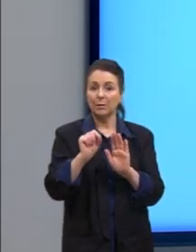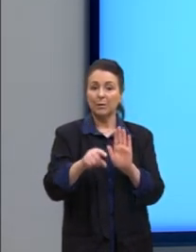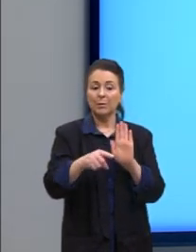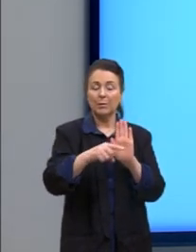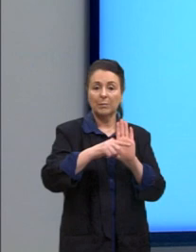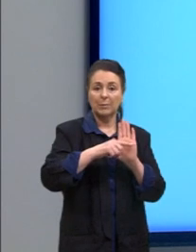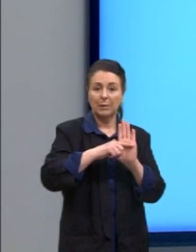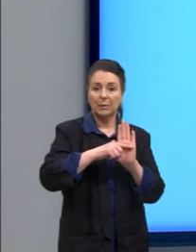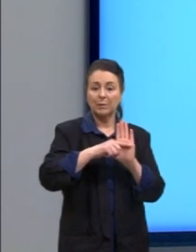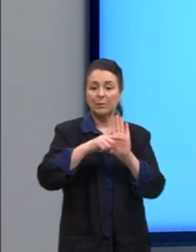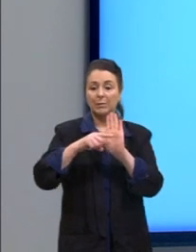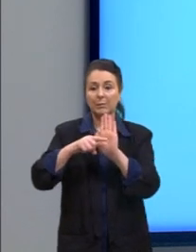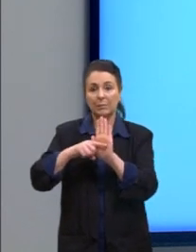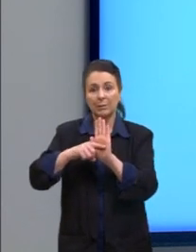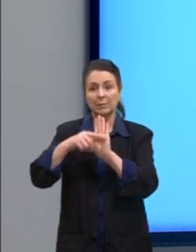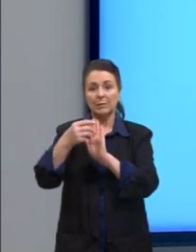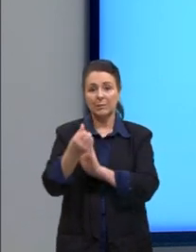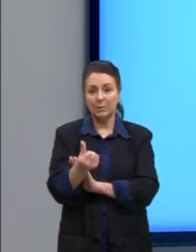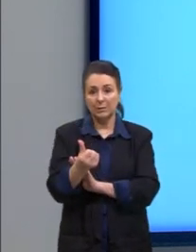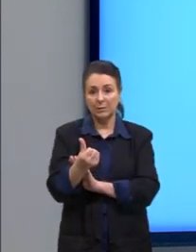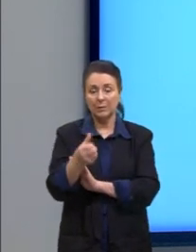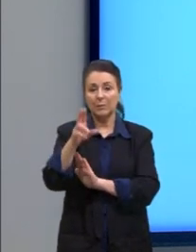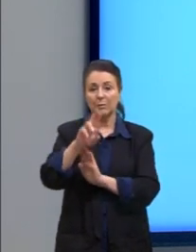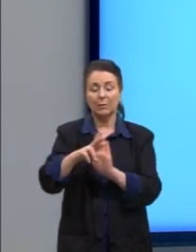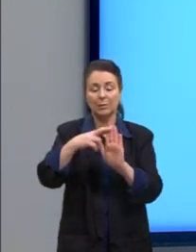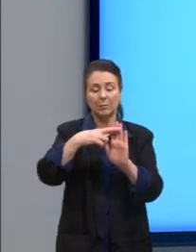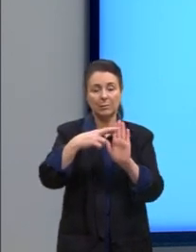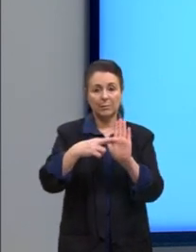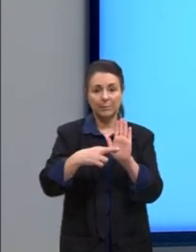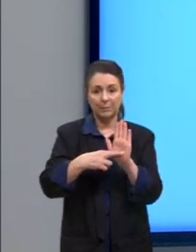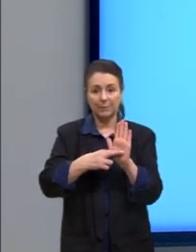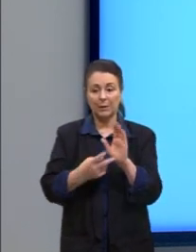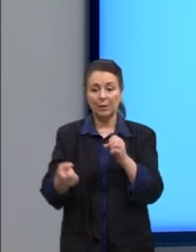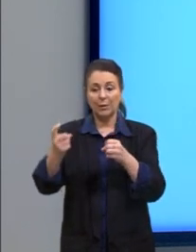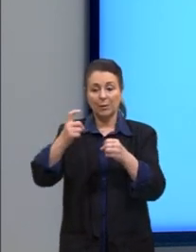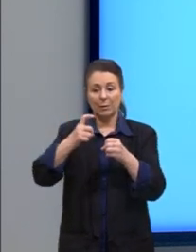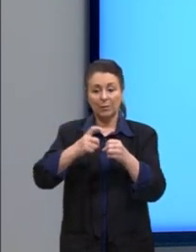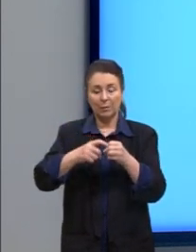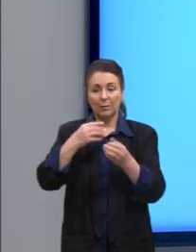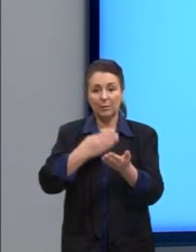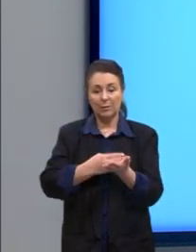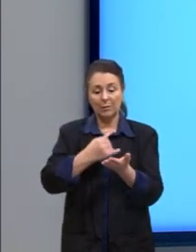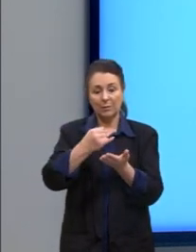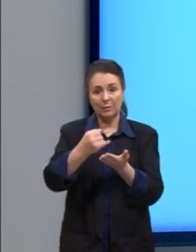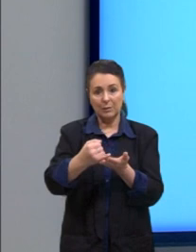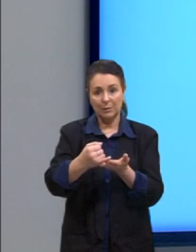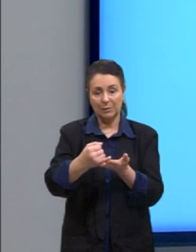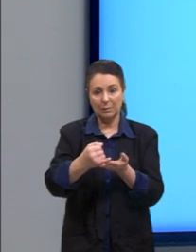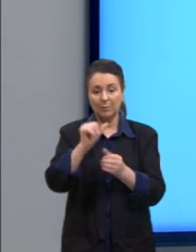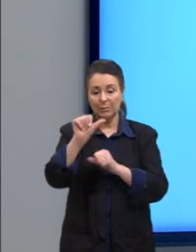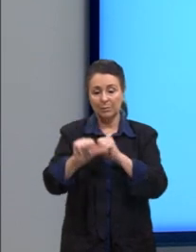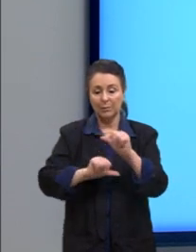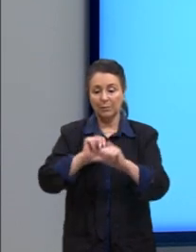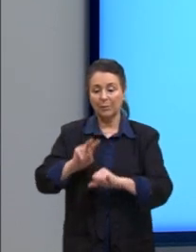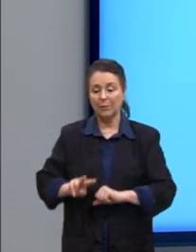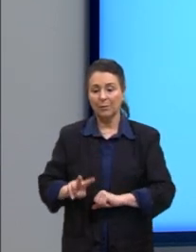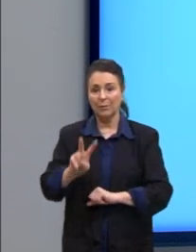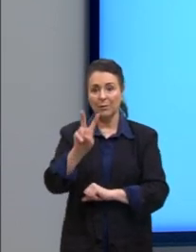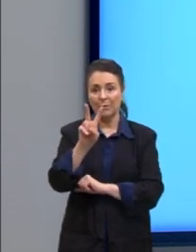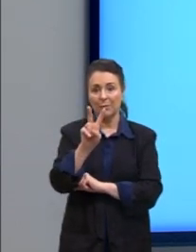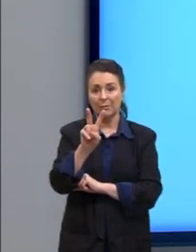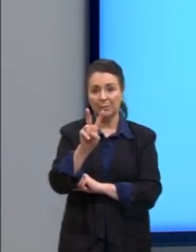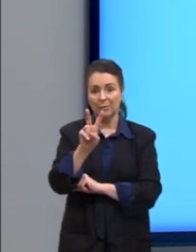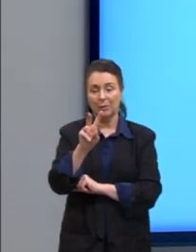menos 6. Porque aplicando a regrinha eu volto à situação que eu tinha no início. Então, eu não mudei o valor, né? Eu só